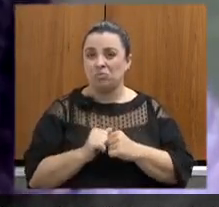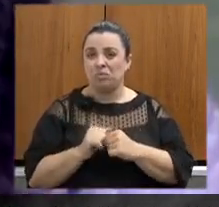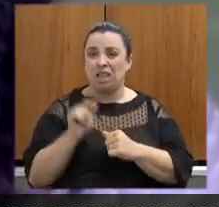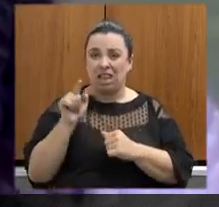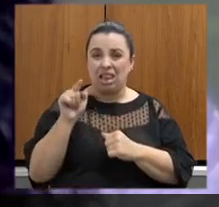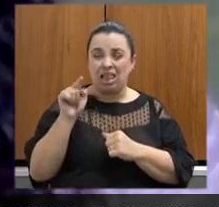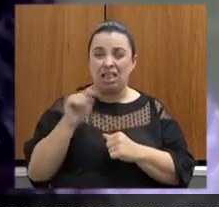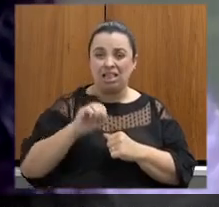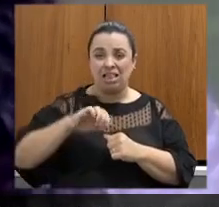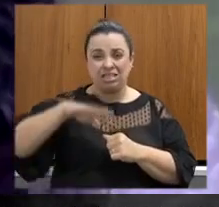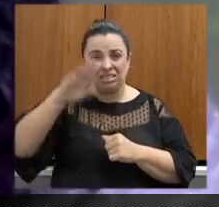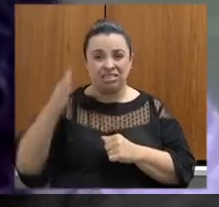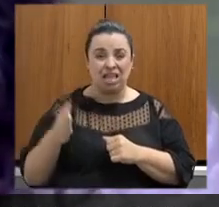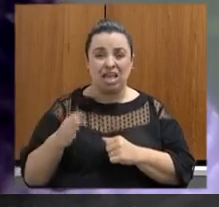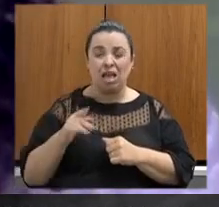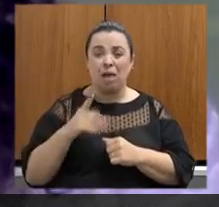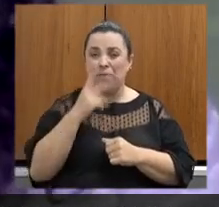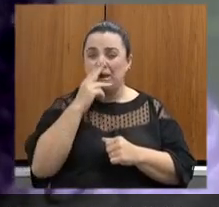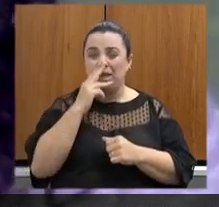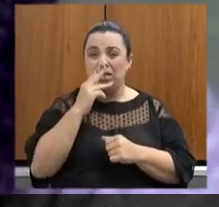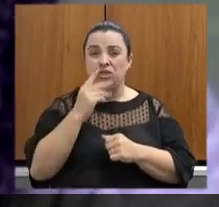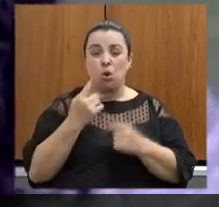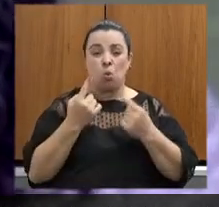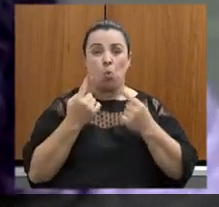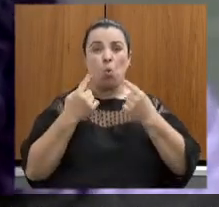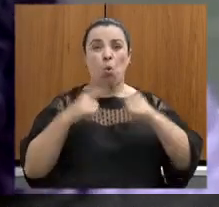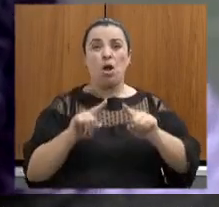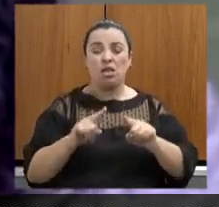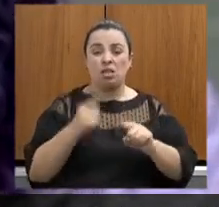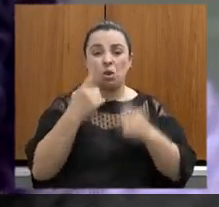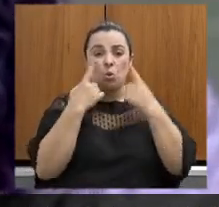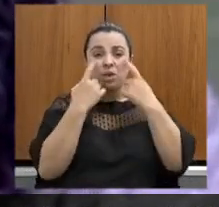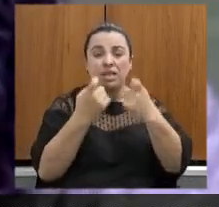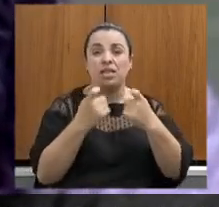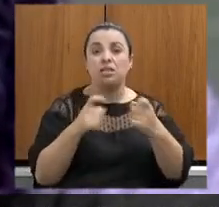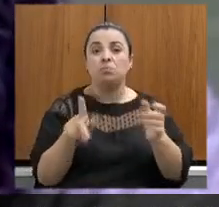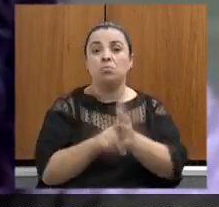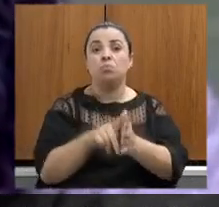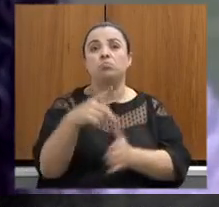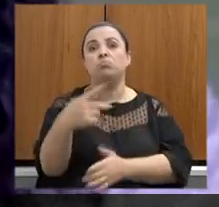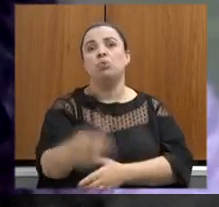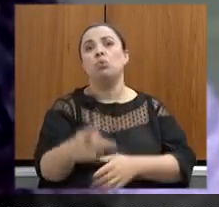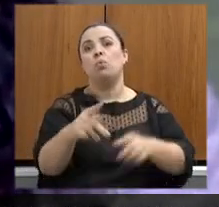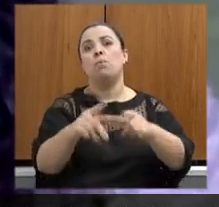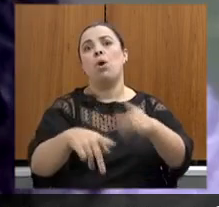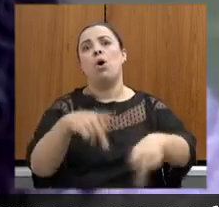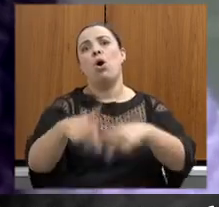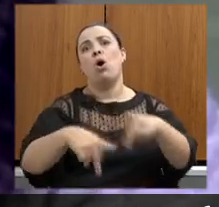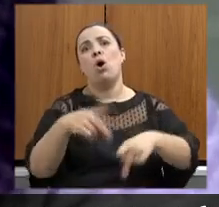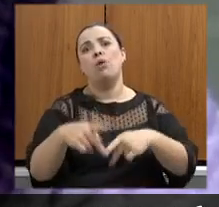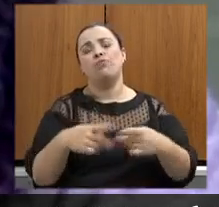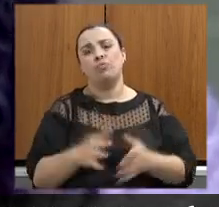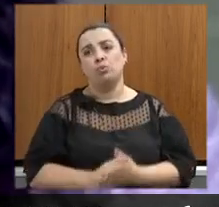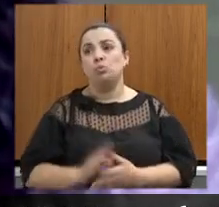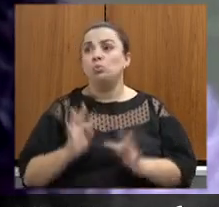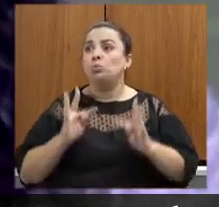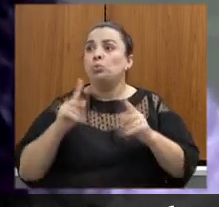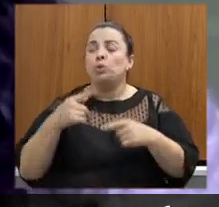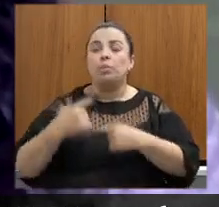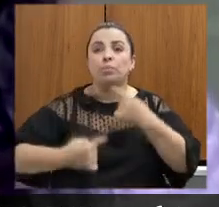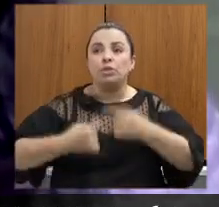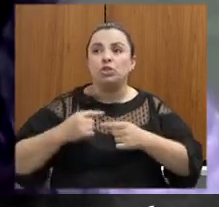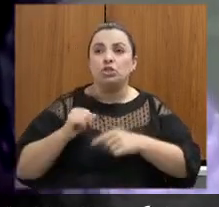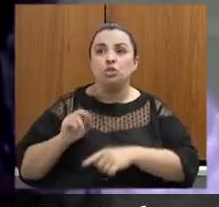interesse público ao interesse da nossa população a toda a política de proteção